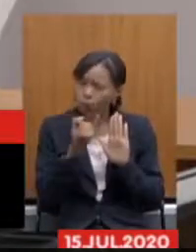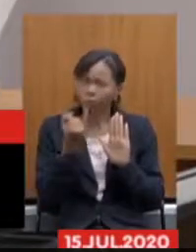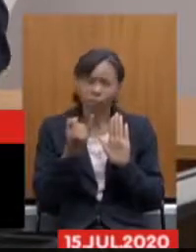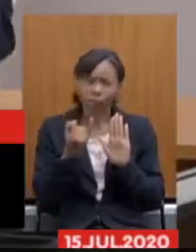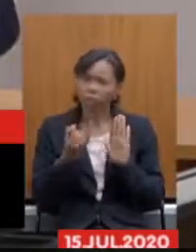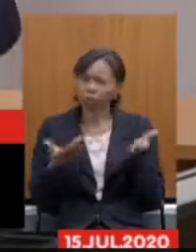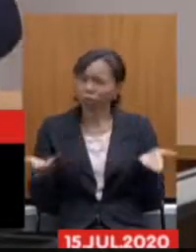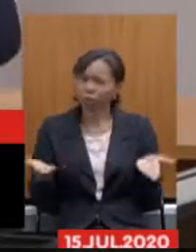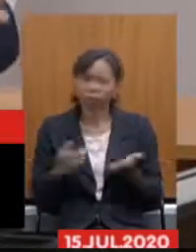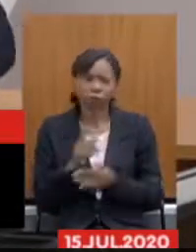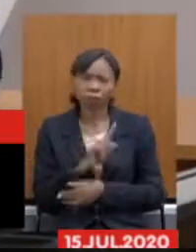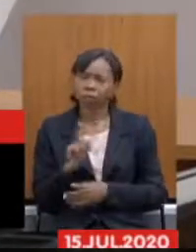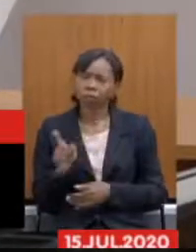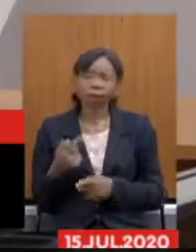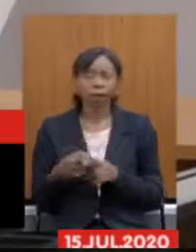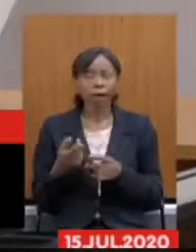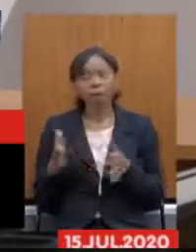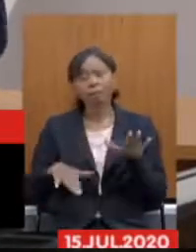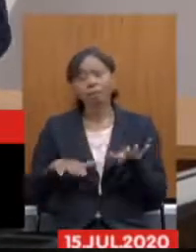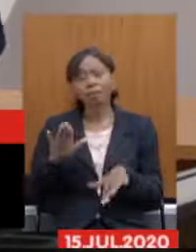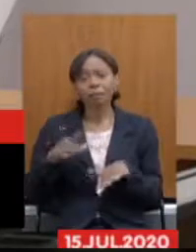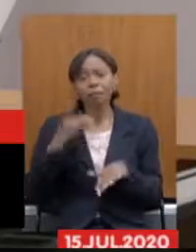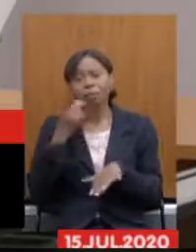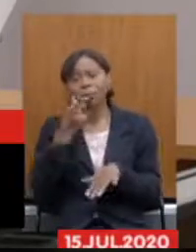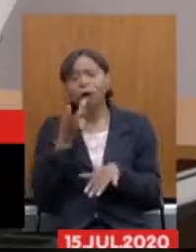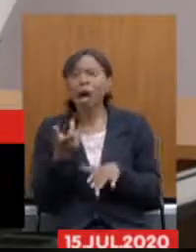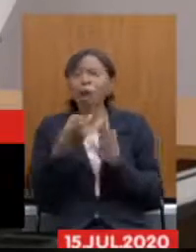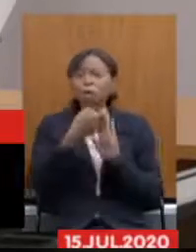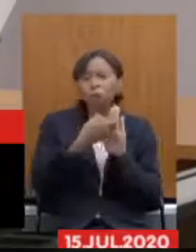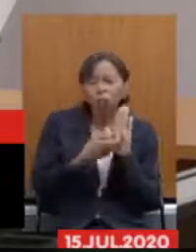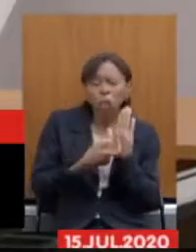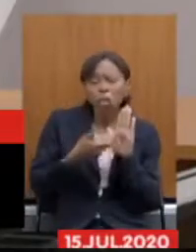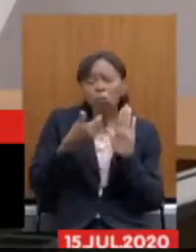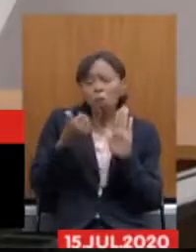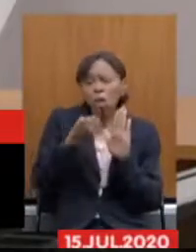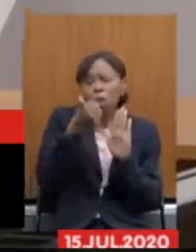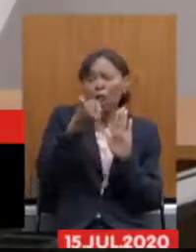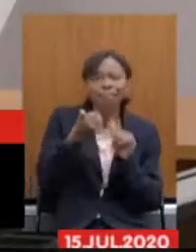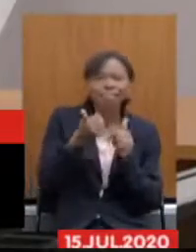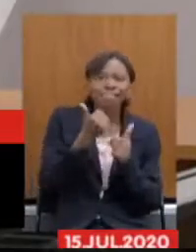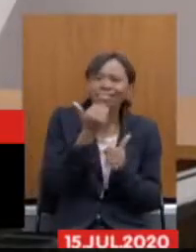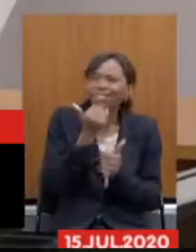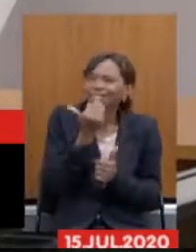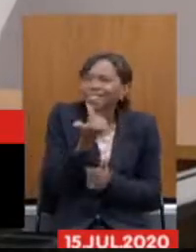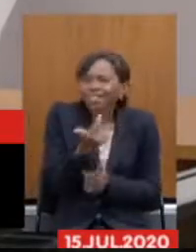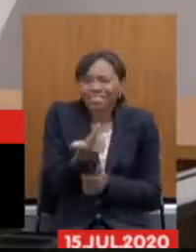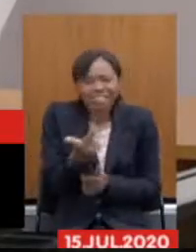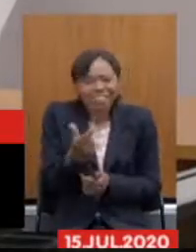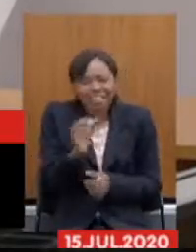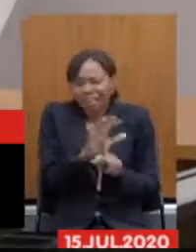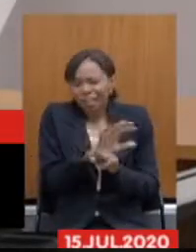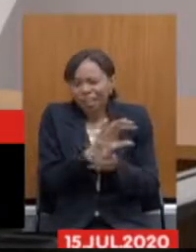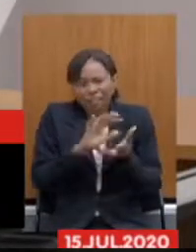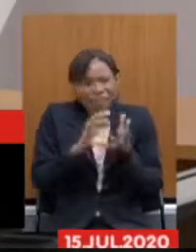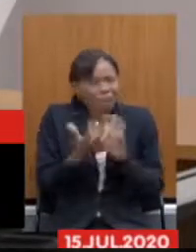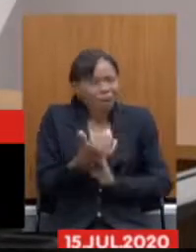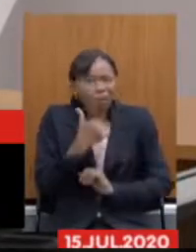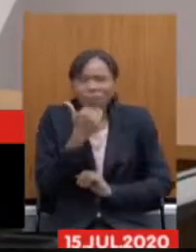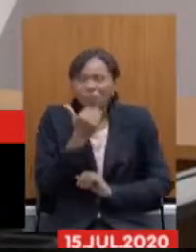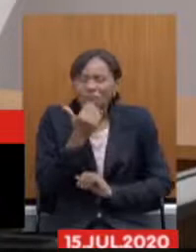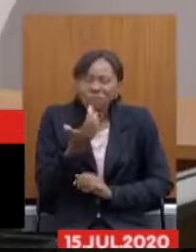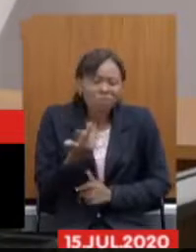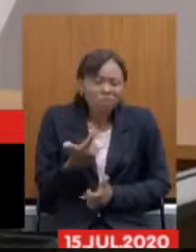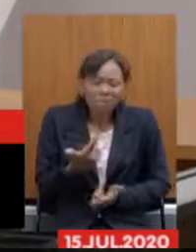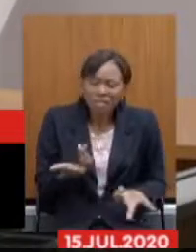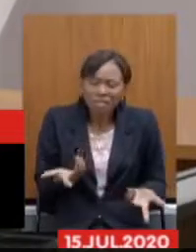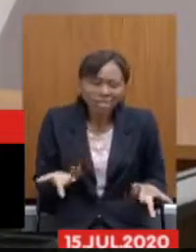às vezes eu ouço até deputado falar vamos fazer um texto mais justo não existe texto justo não existe reforma justa sem a participação daqueles que